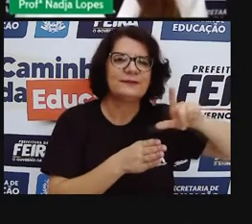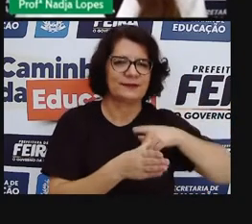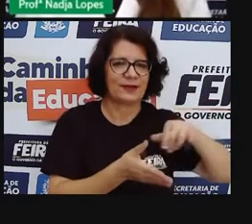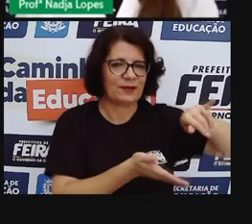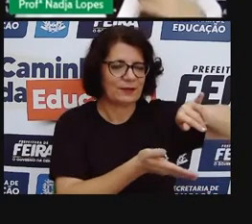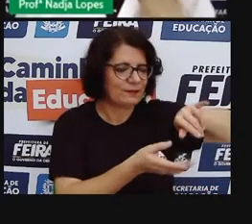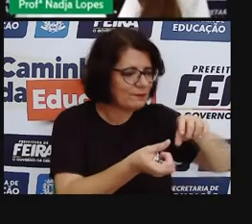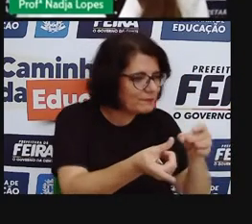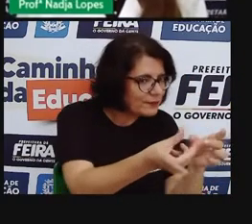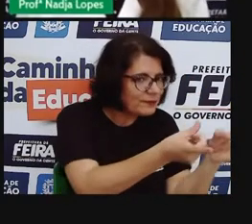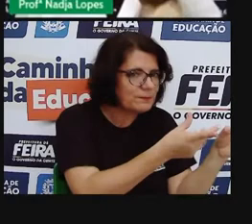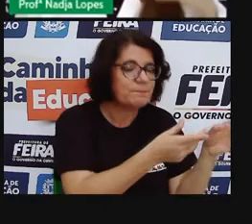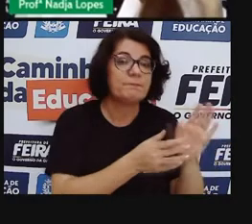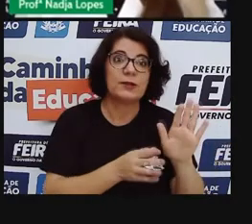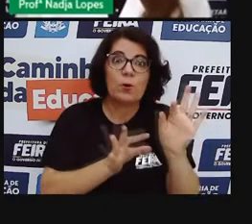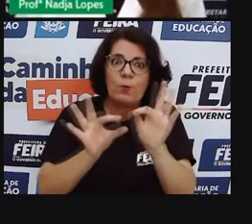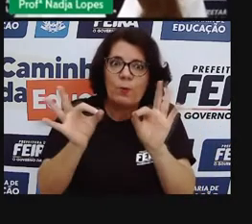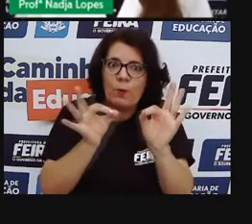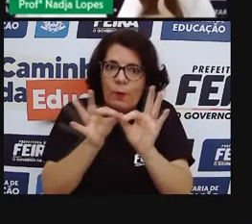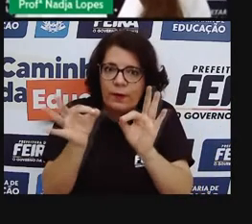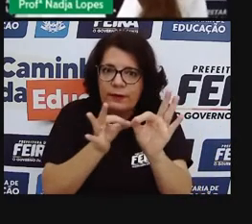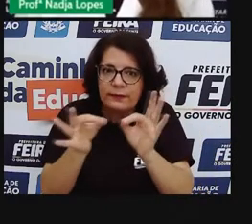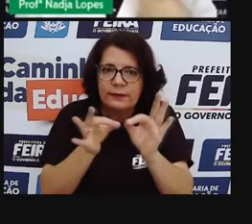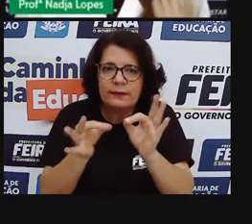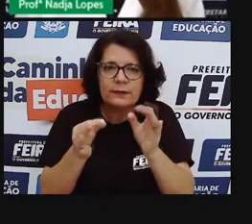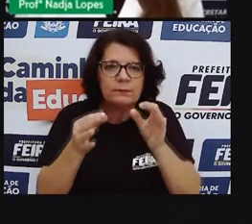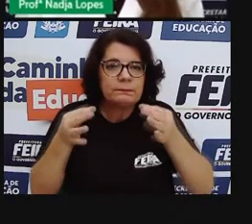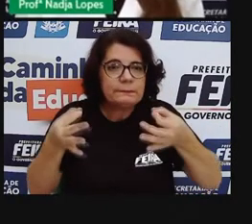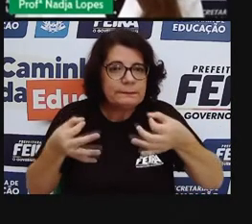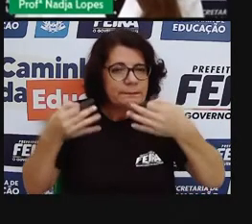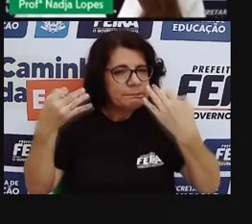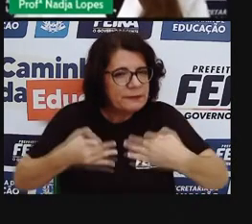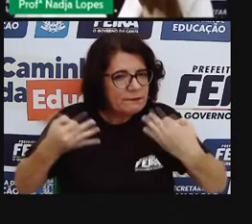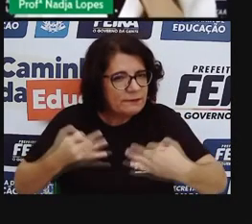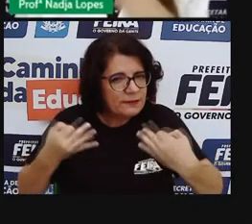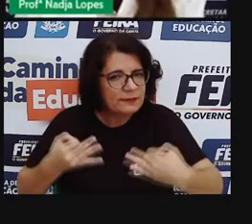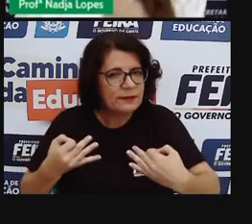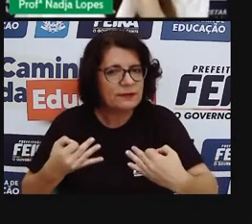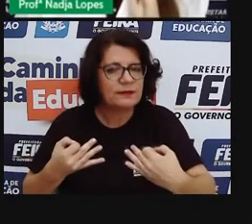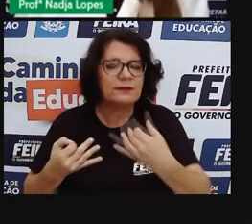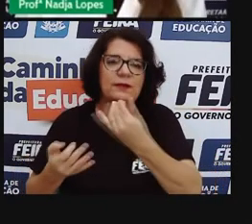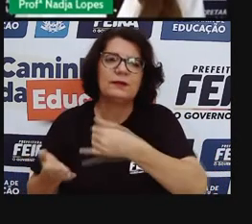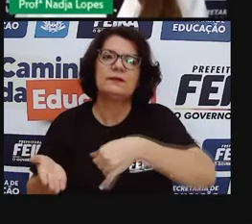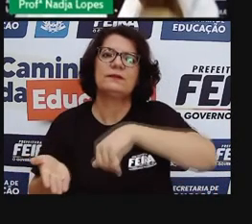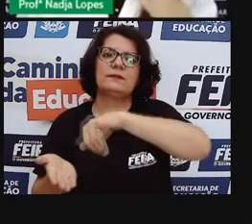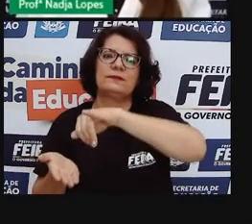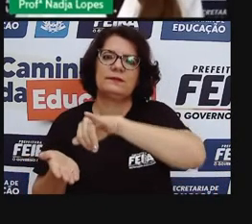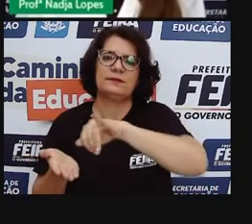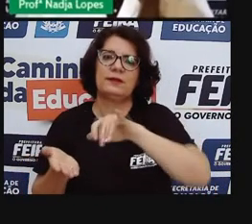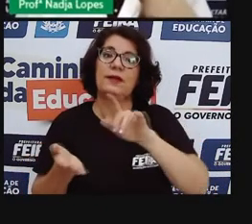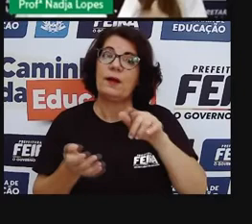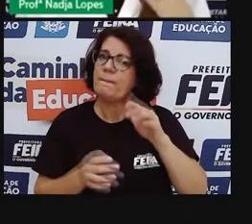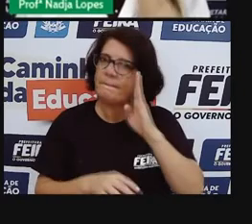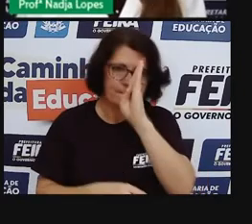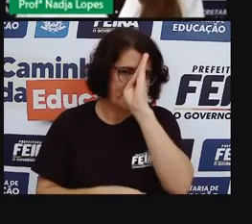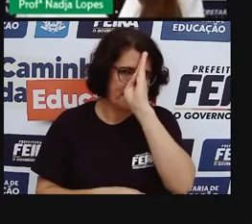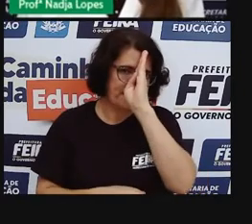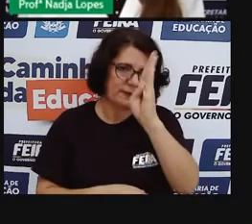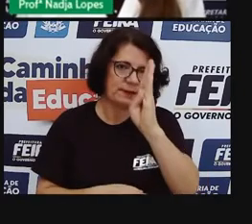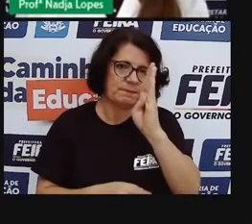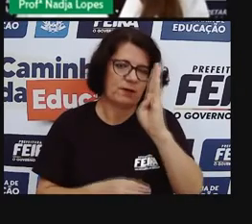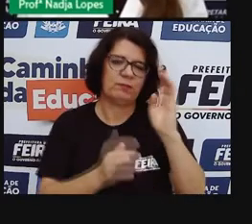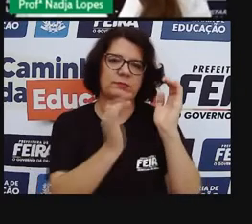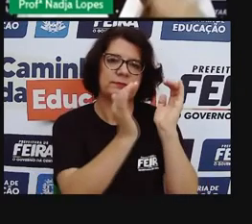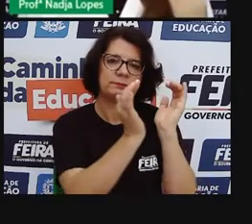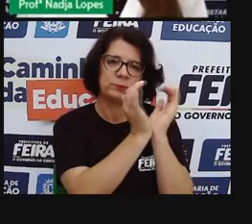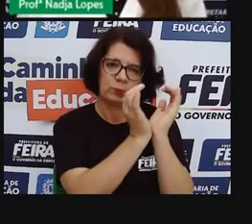estruturada, organizada e com o porte e a movimentação, que essas ainda não. Então, essas, elas se destacam,